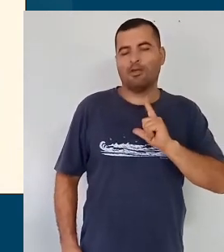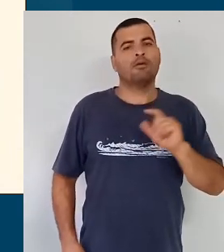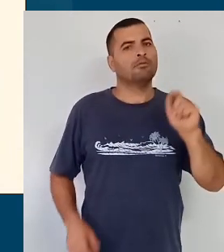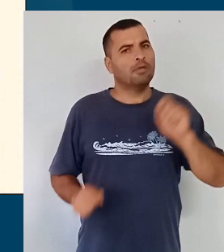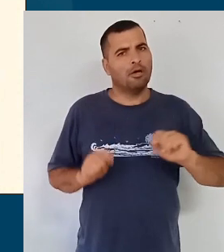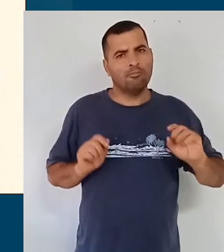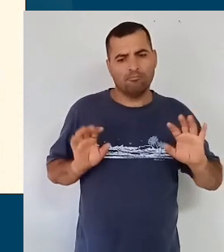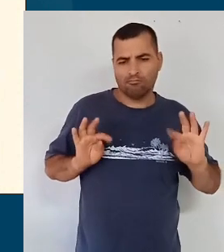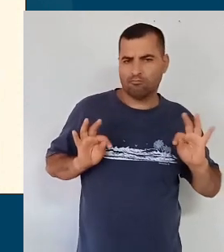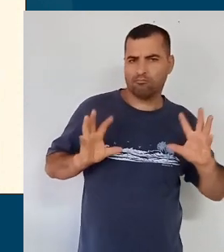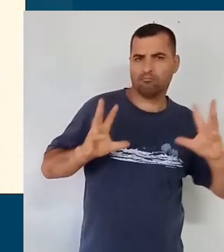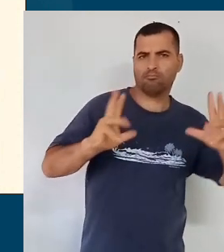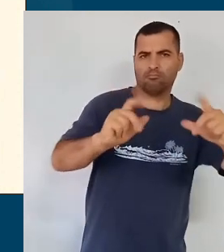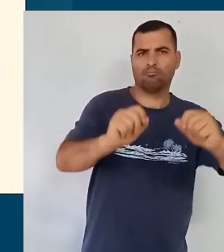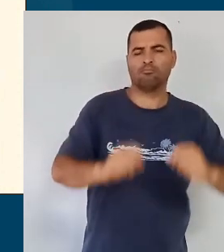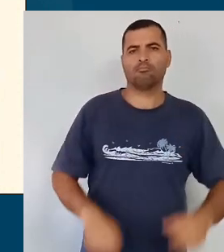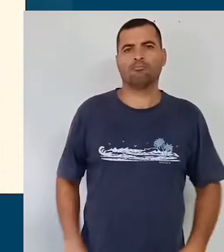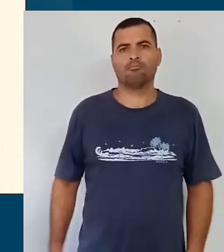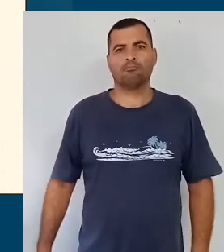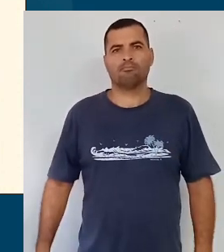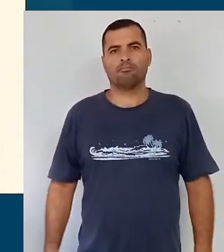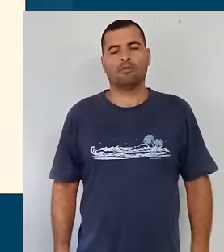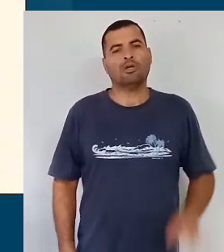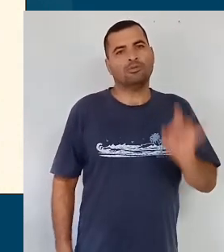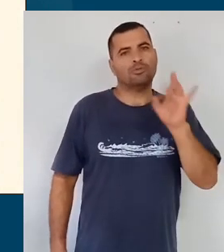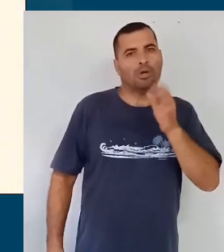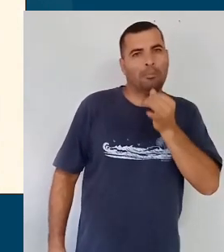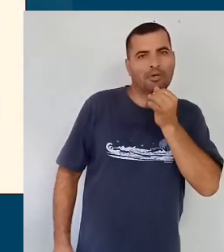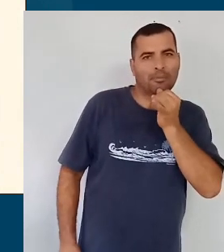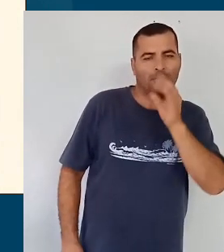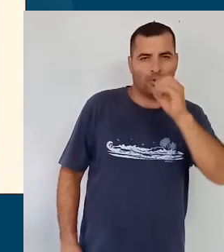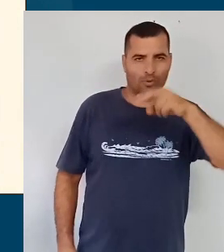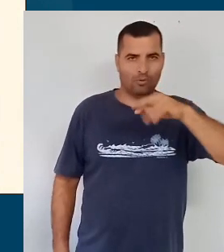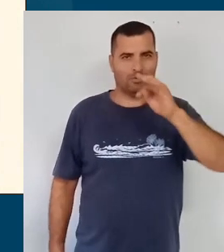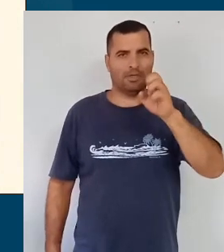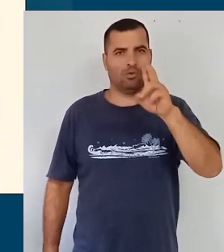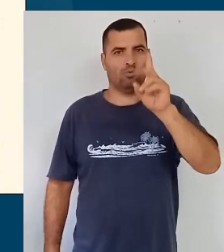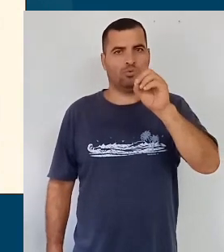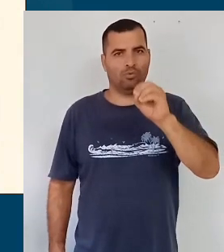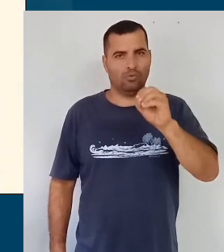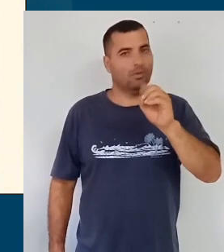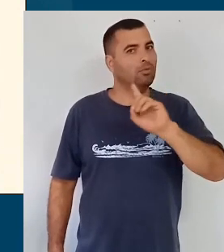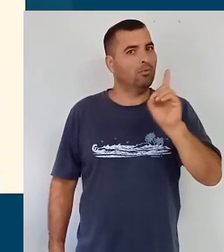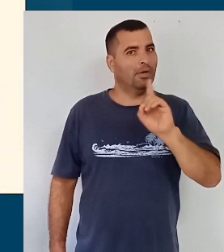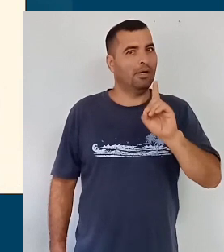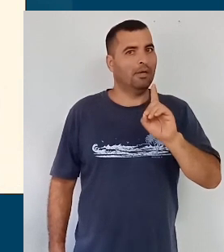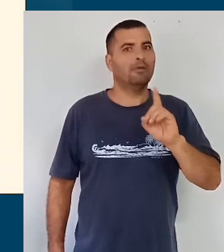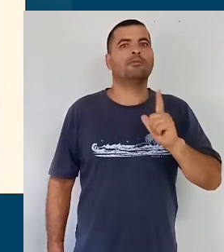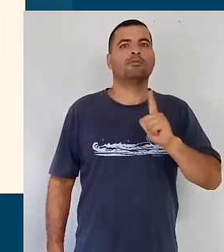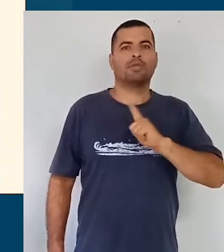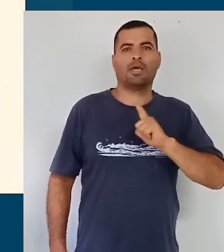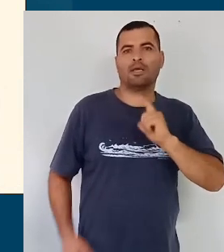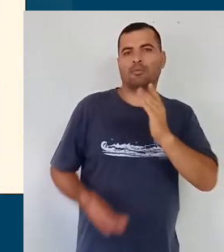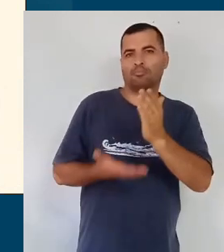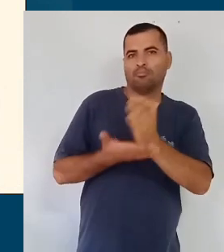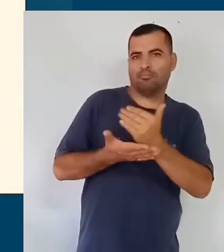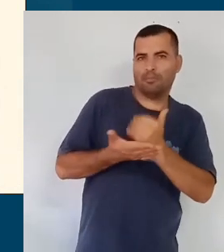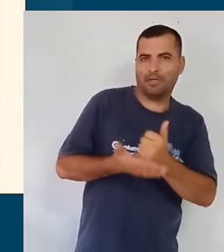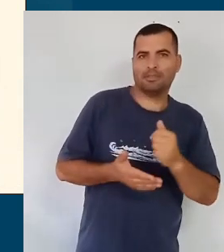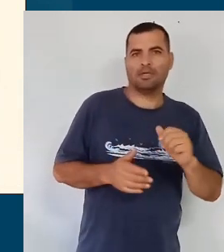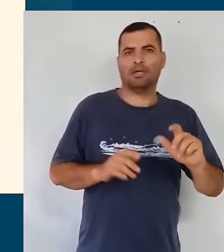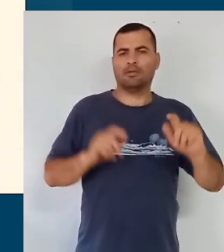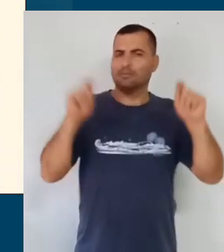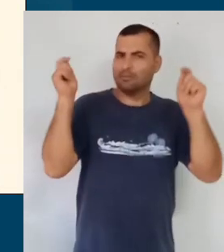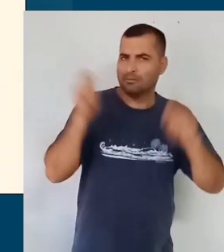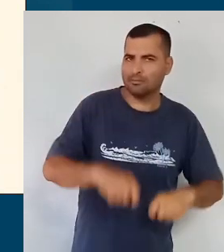abrangentes e eles não são só meros conteúdos, mas eles são na verdade partes das habilidades,